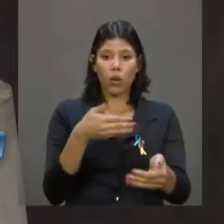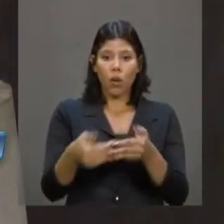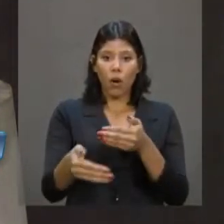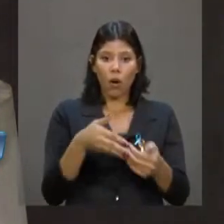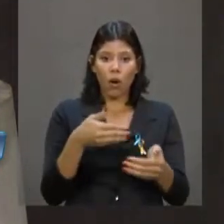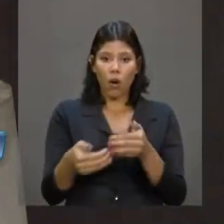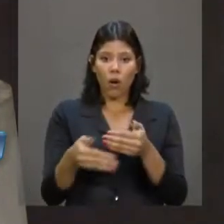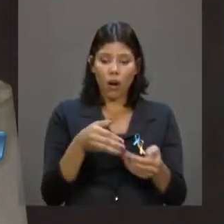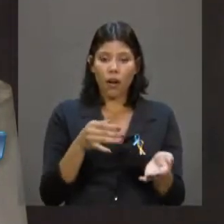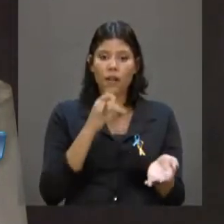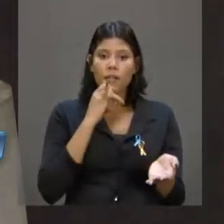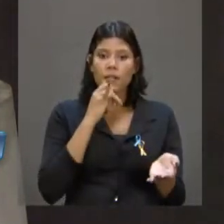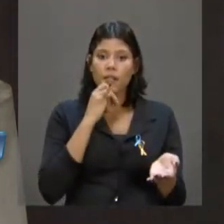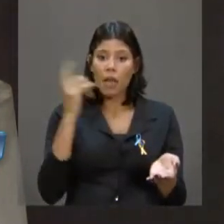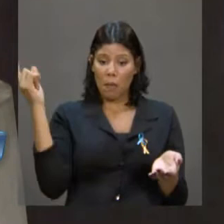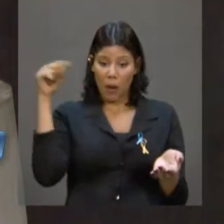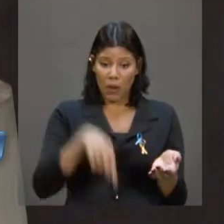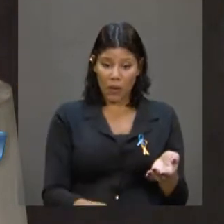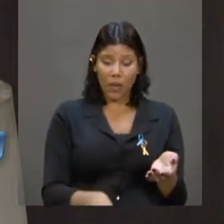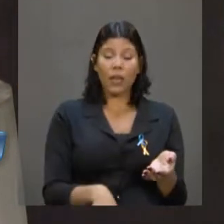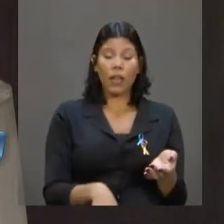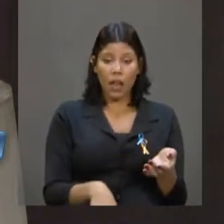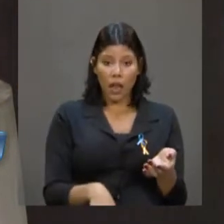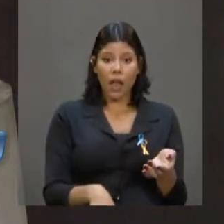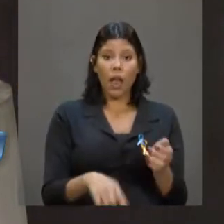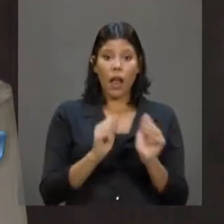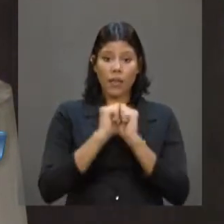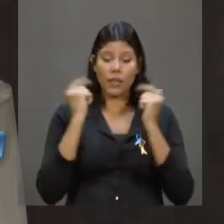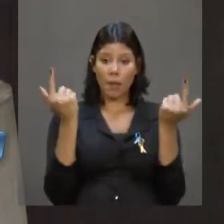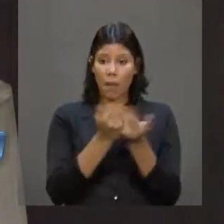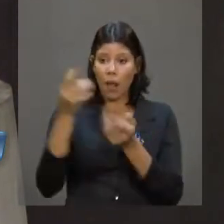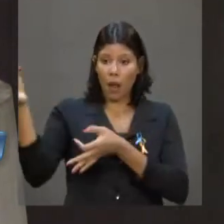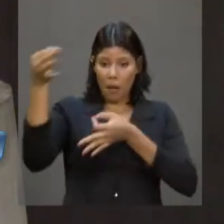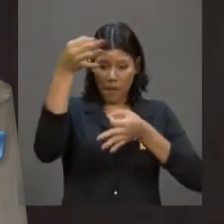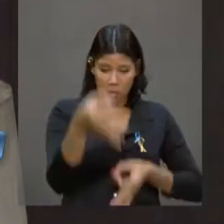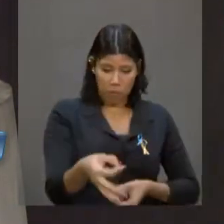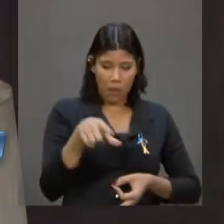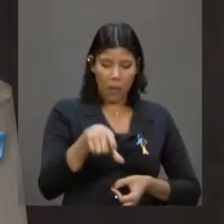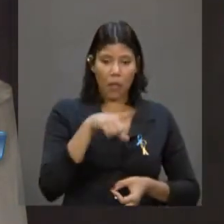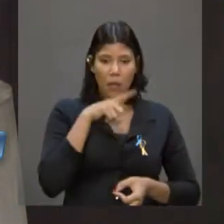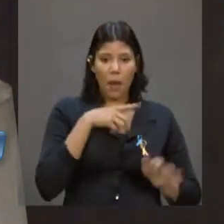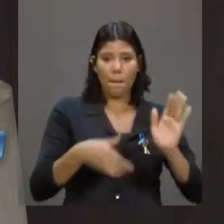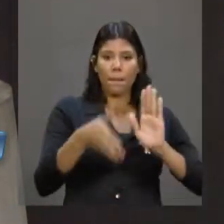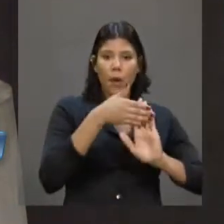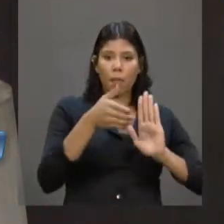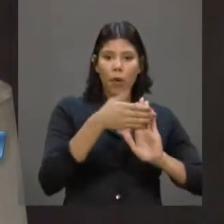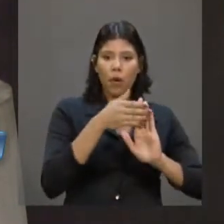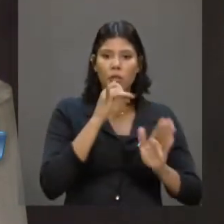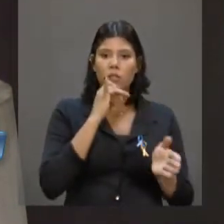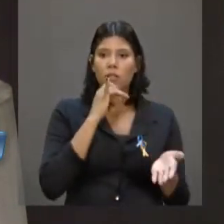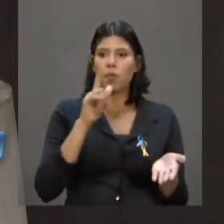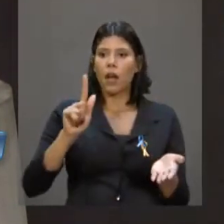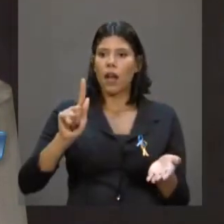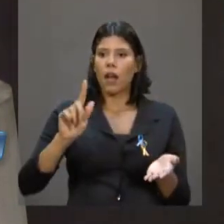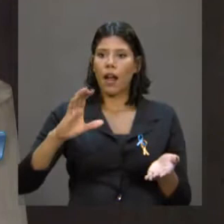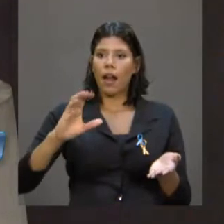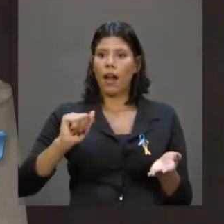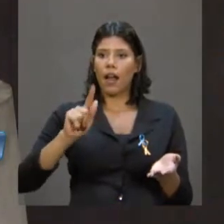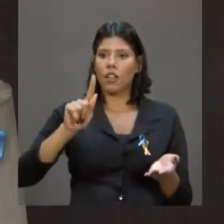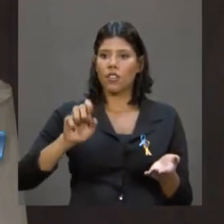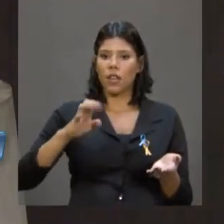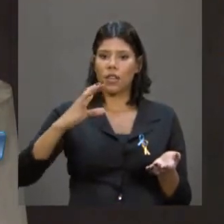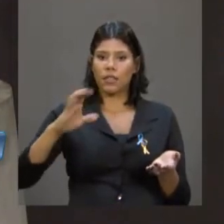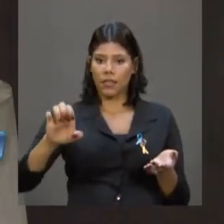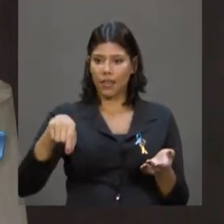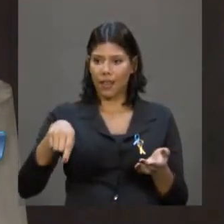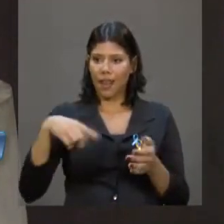privatização que chegue aqui a essa casa, por ventura de privatização, por exemplo, da Cajesse. Nós temos que